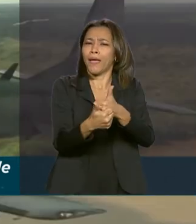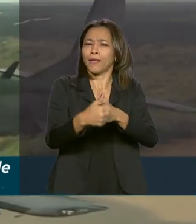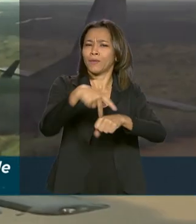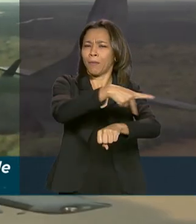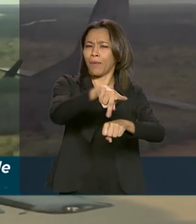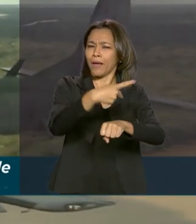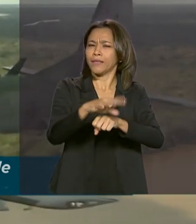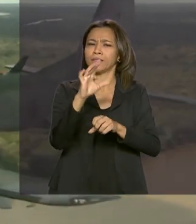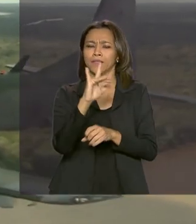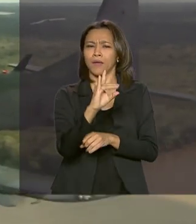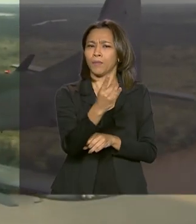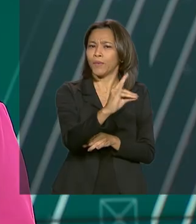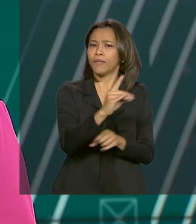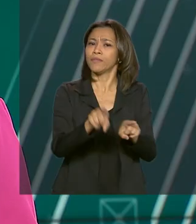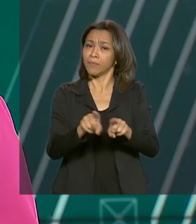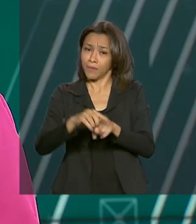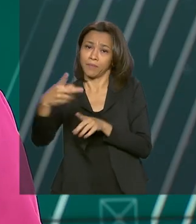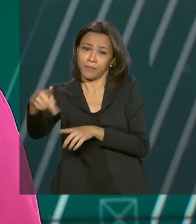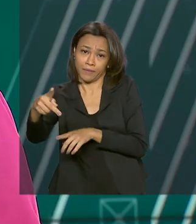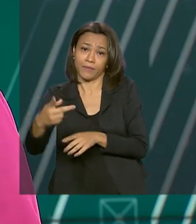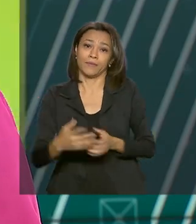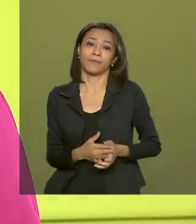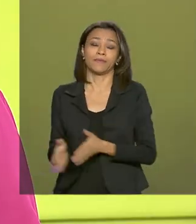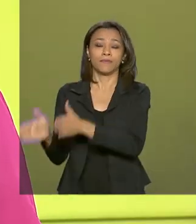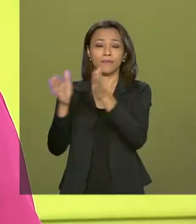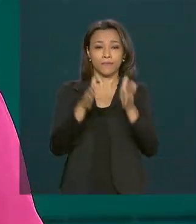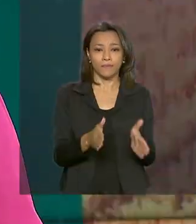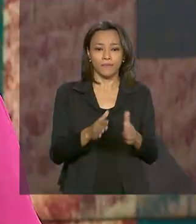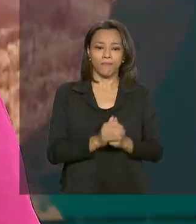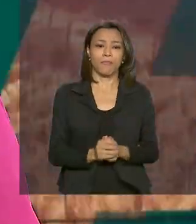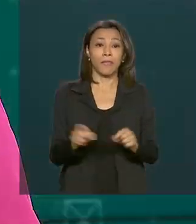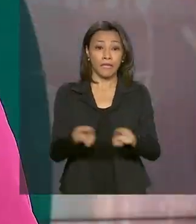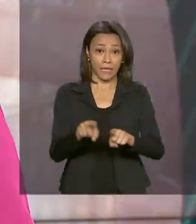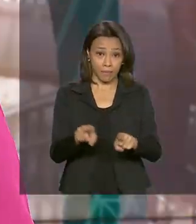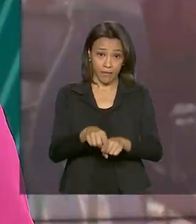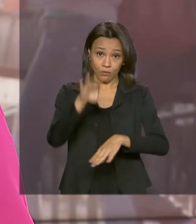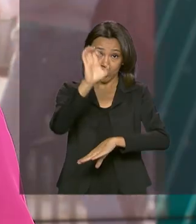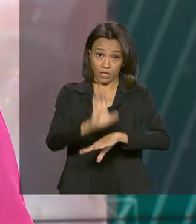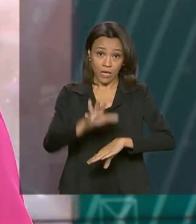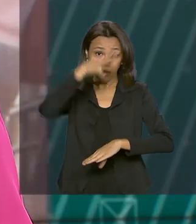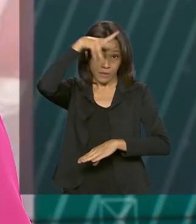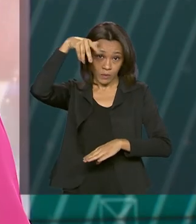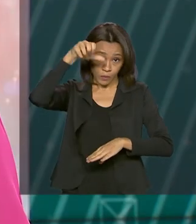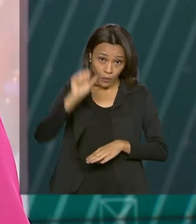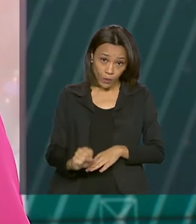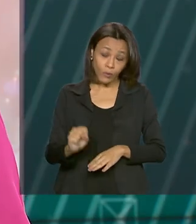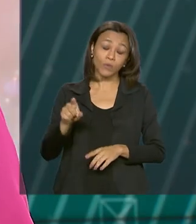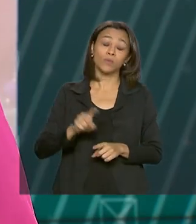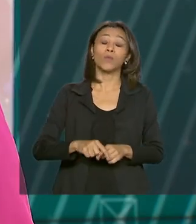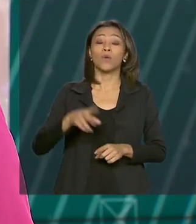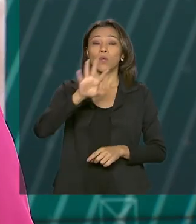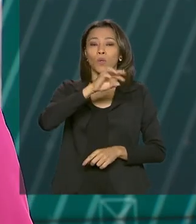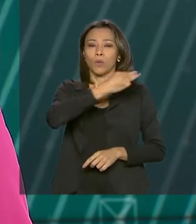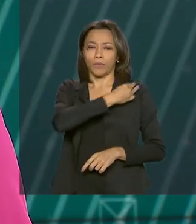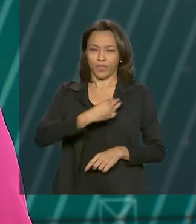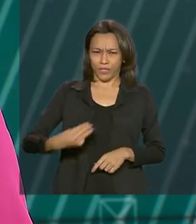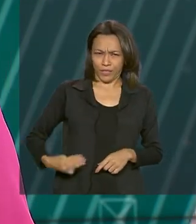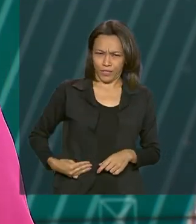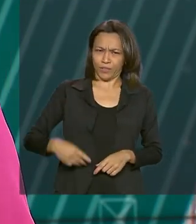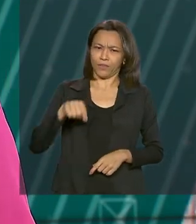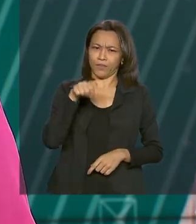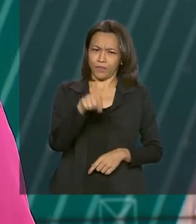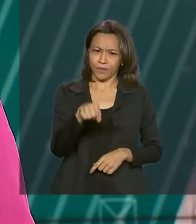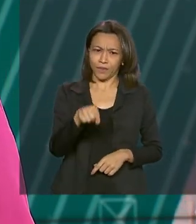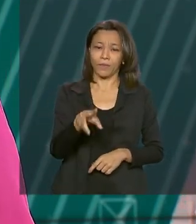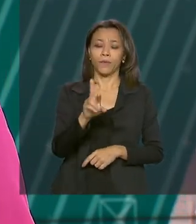fronteira com o Paraguai. E também em Mato Grosso, o ministro do Meio Ambiente, Ricardo Salles, viu de perto o